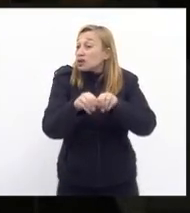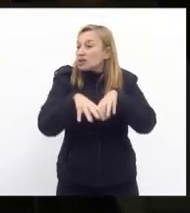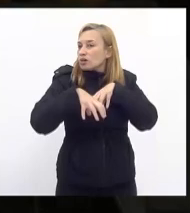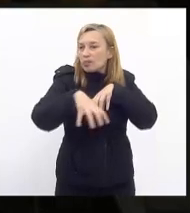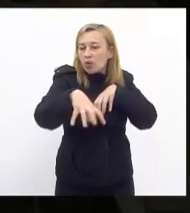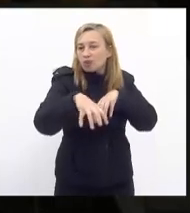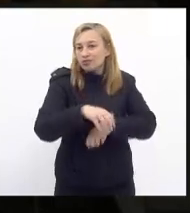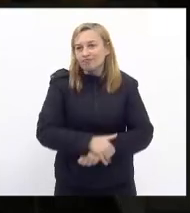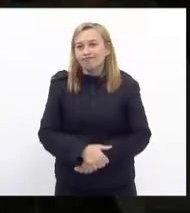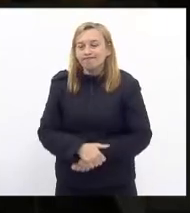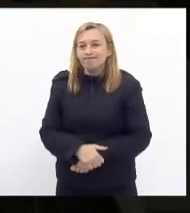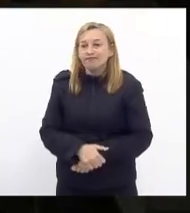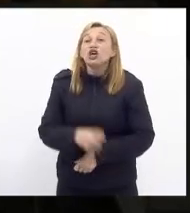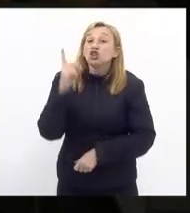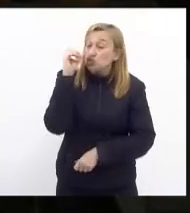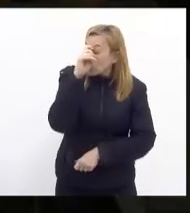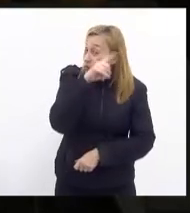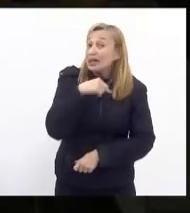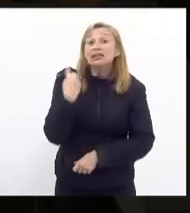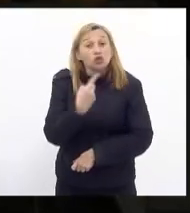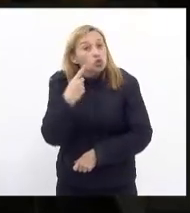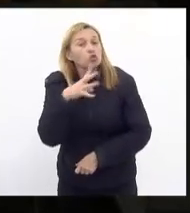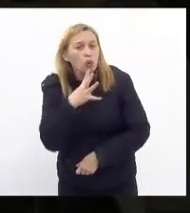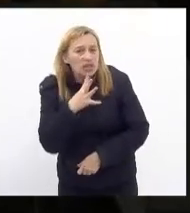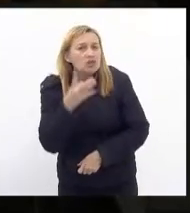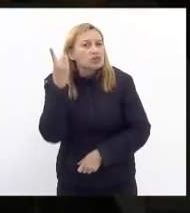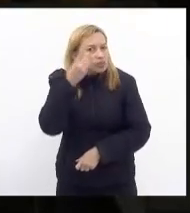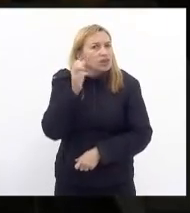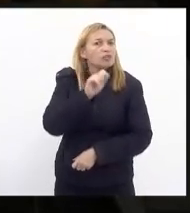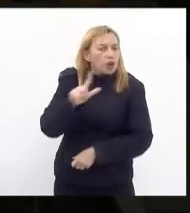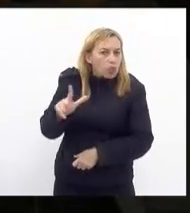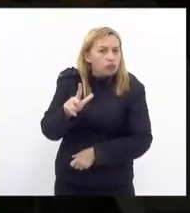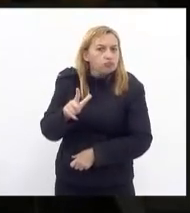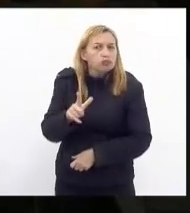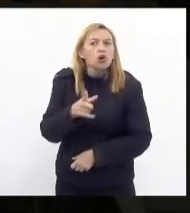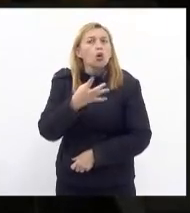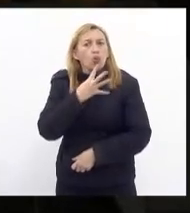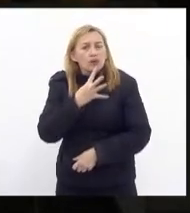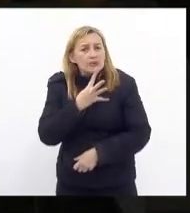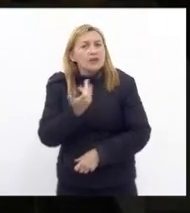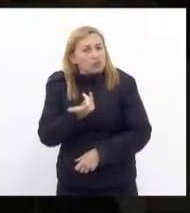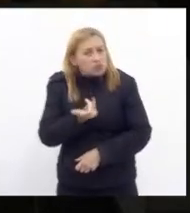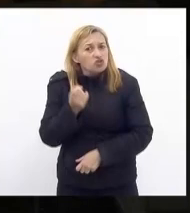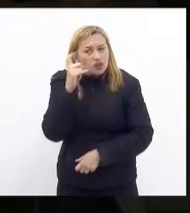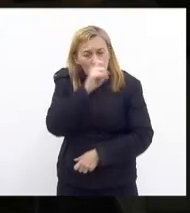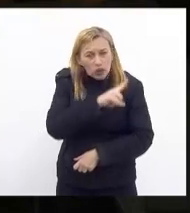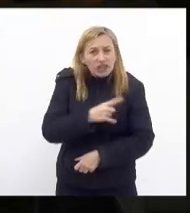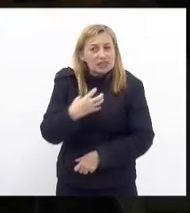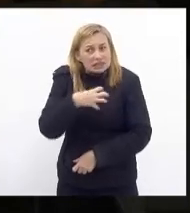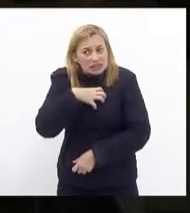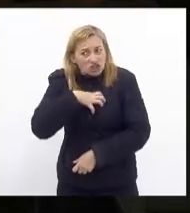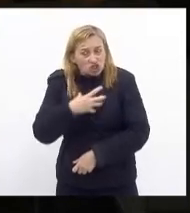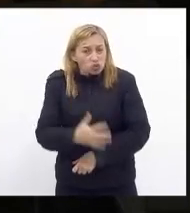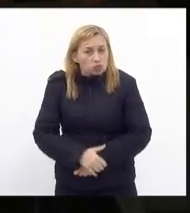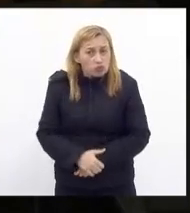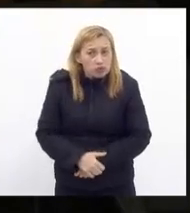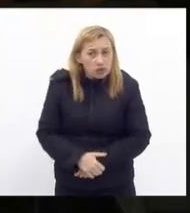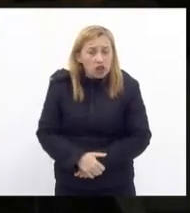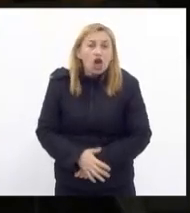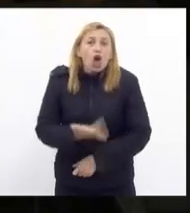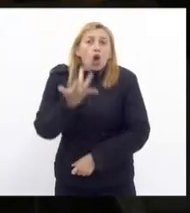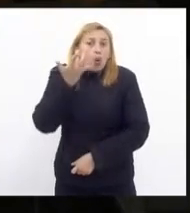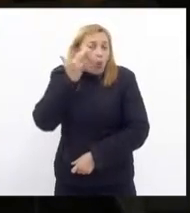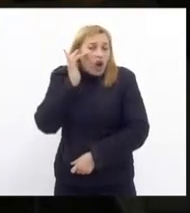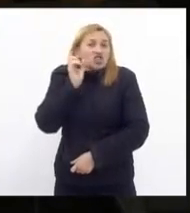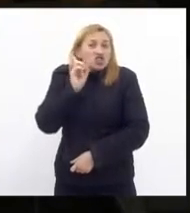ensino remoto com as dificuldades que nós conhecemos deputado Daniel Librelon com as dificuldades que nós conhecemos nesse sentido eu acho